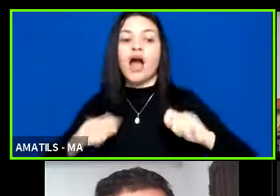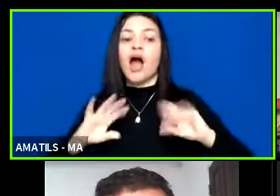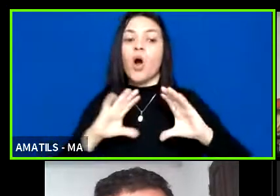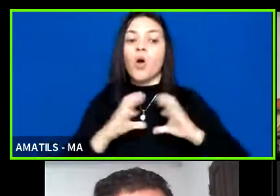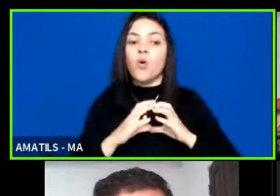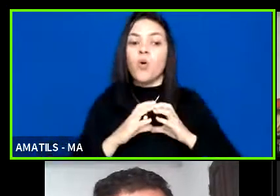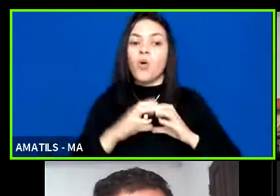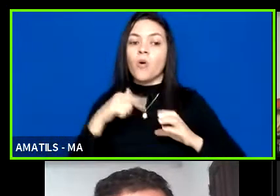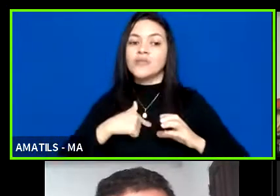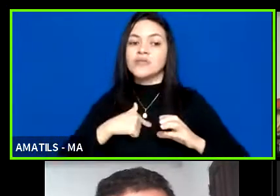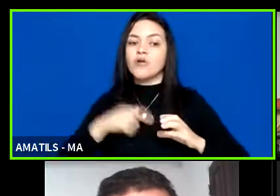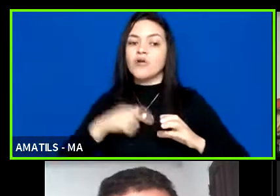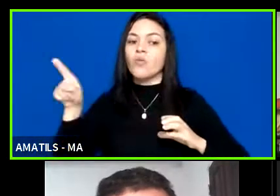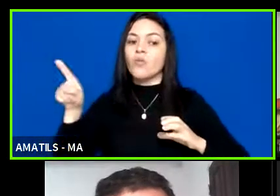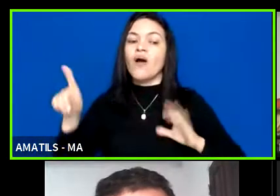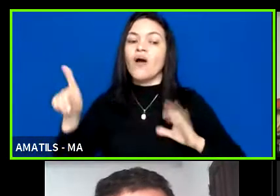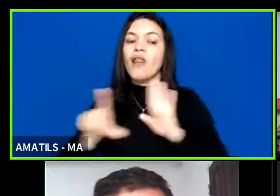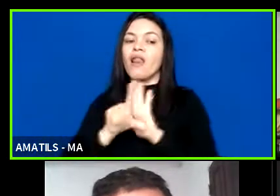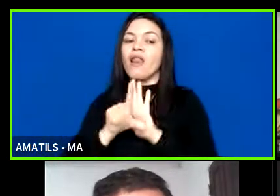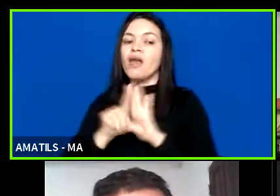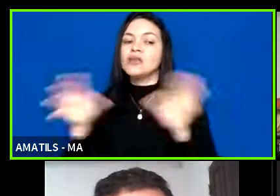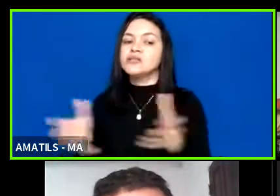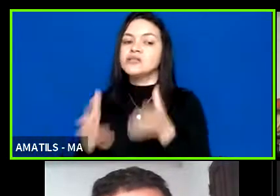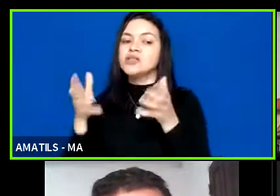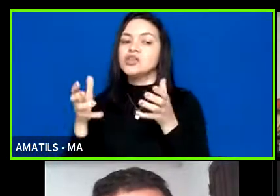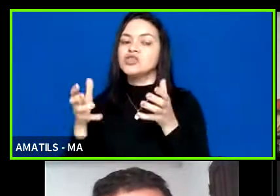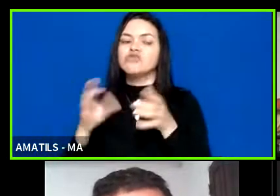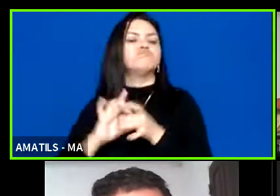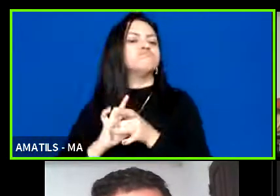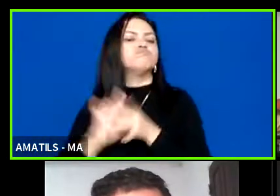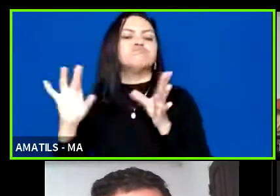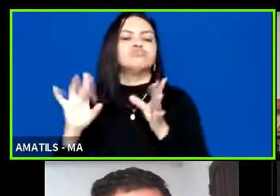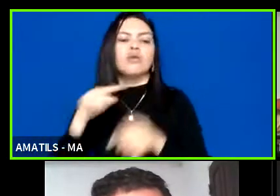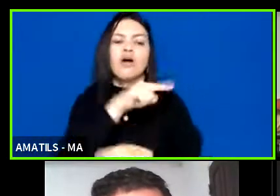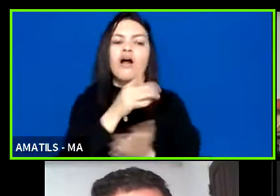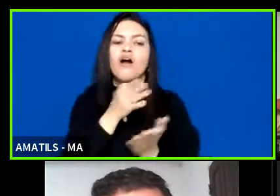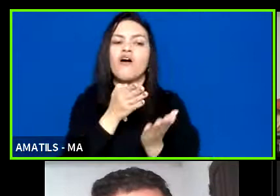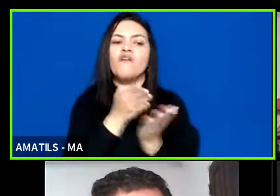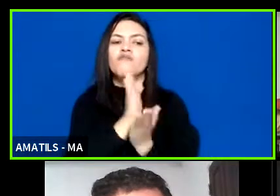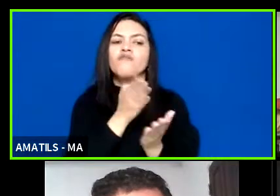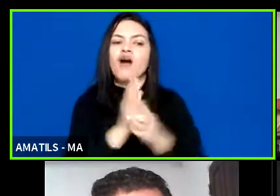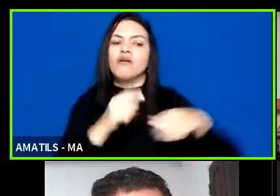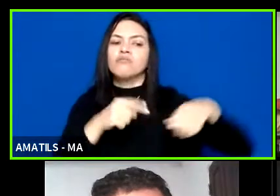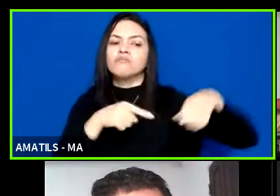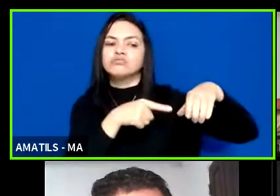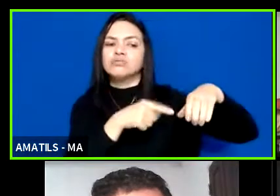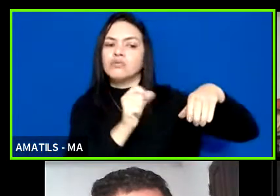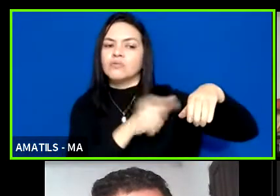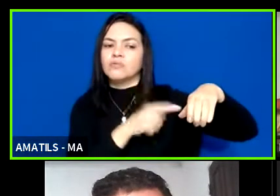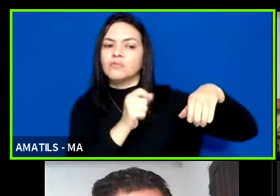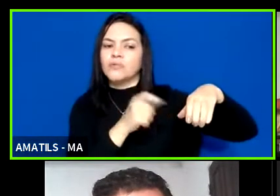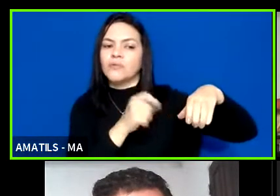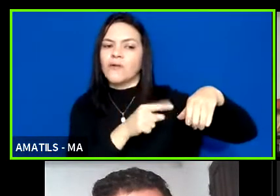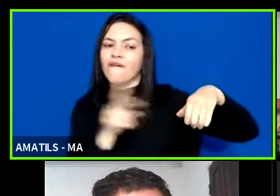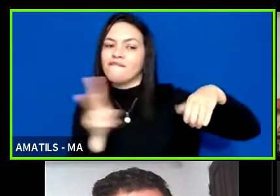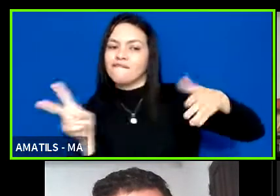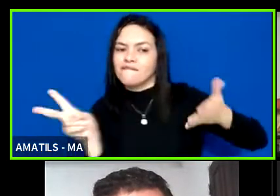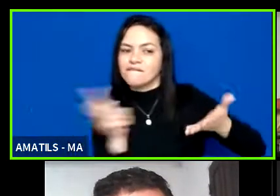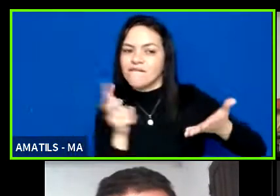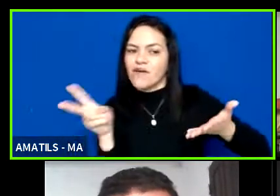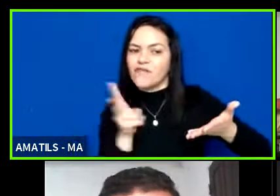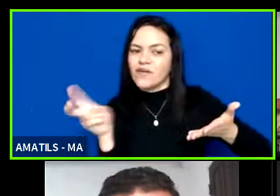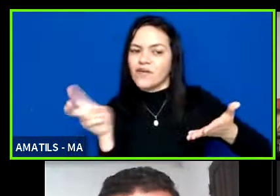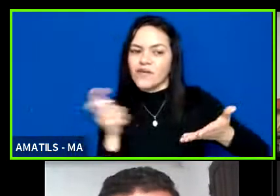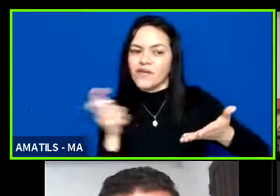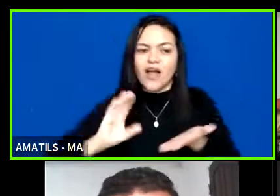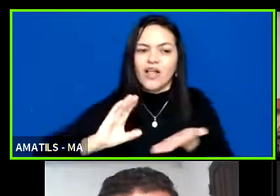Lei de Incentivo dar a aprovação para a execução desses valores que foram arrecadados. Então, não adianta você captar, você ter os recursos lá